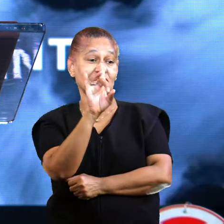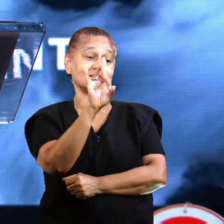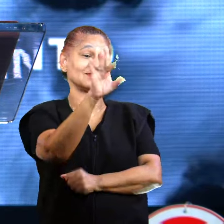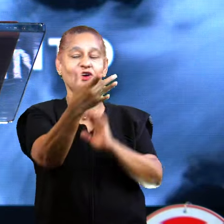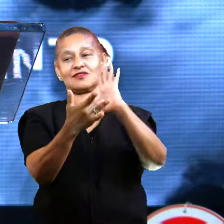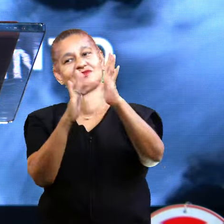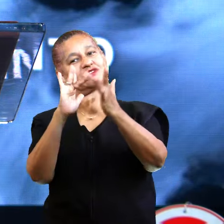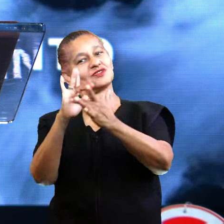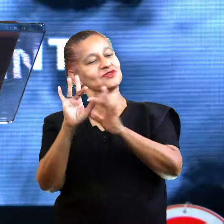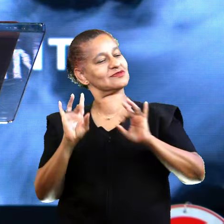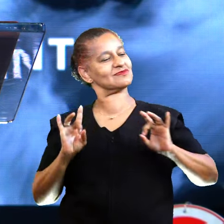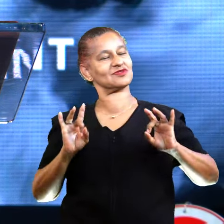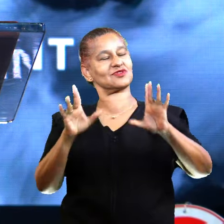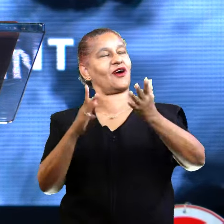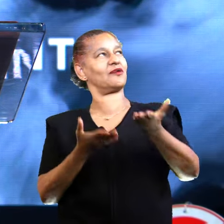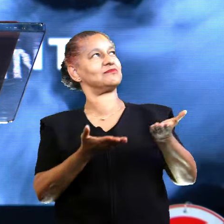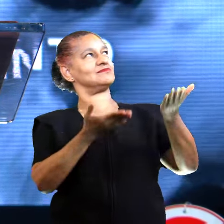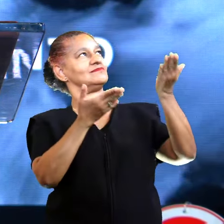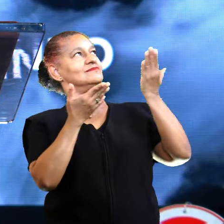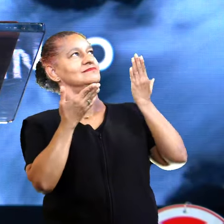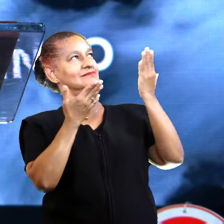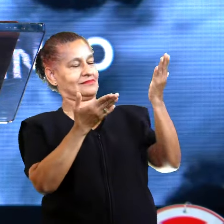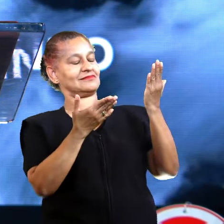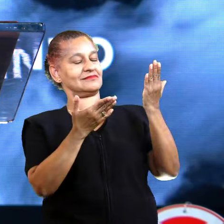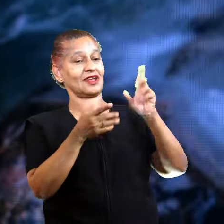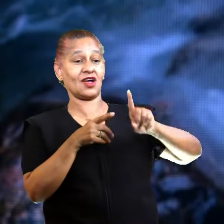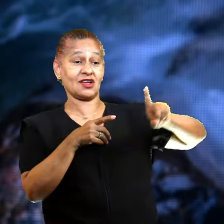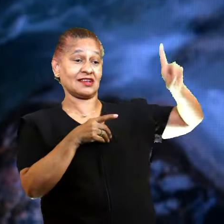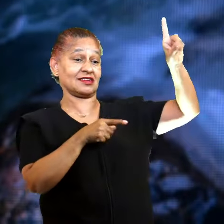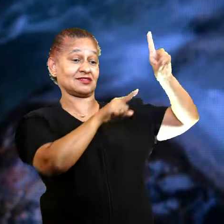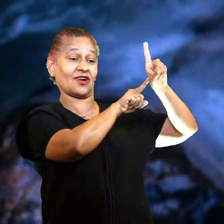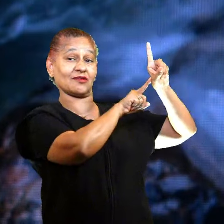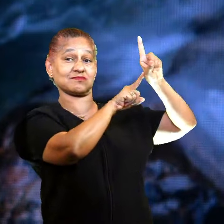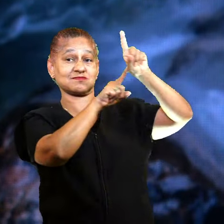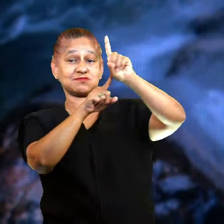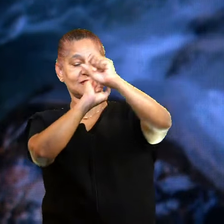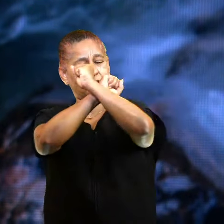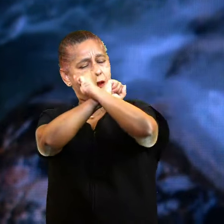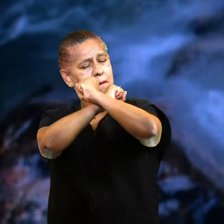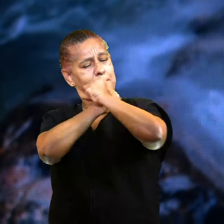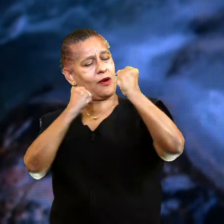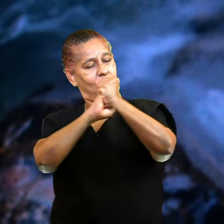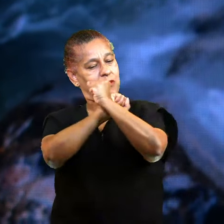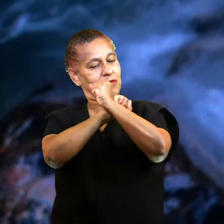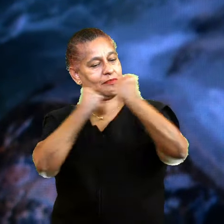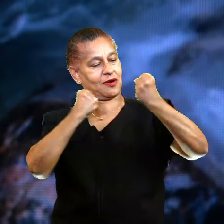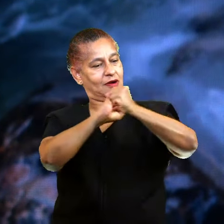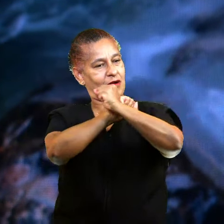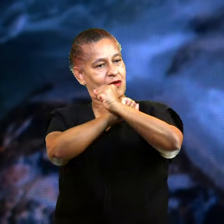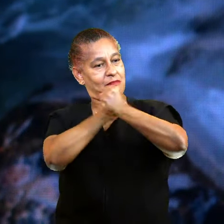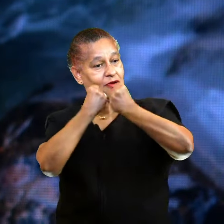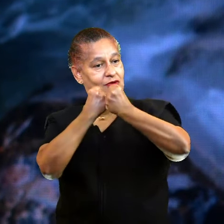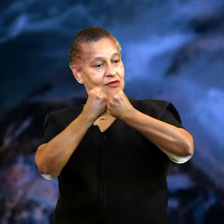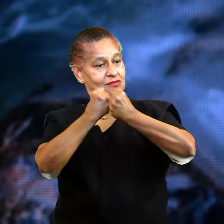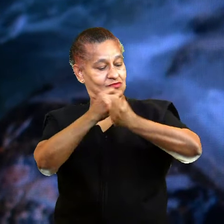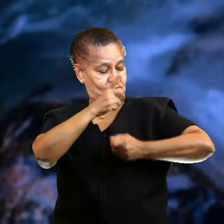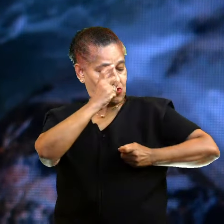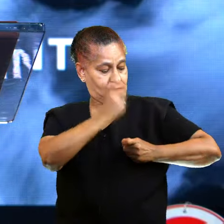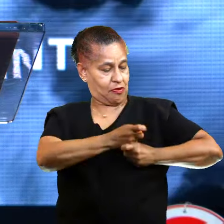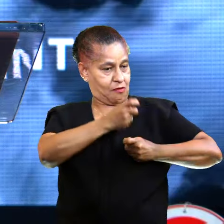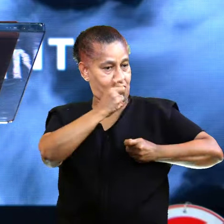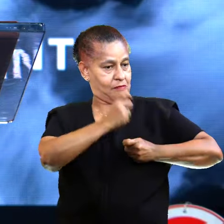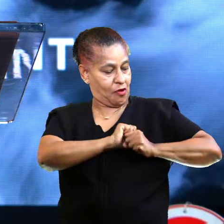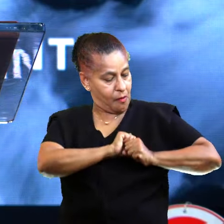pessoa de Jesus. Só ele pode romper com as cadeias do coração do homem.